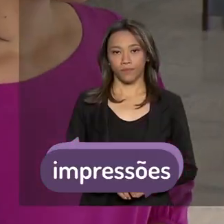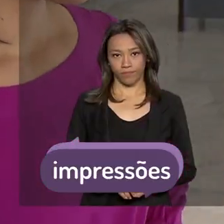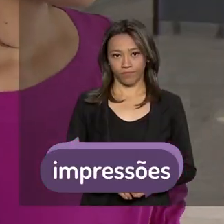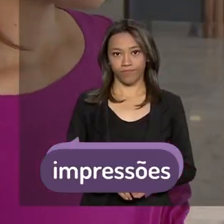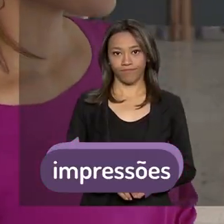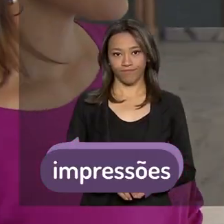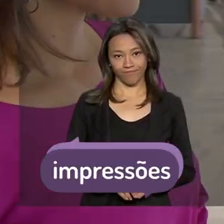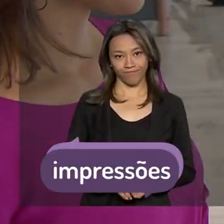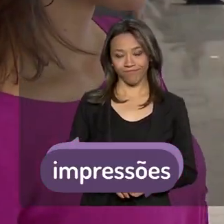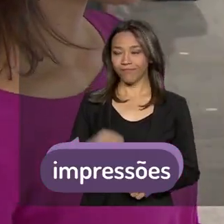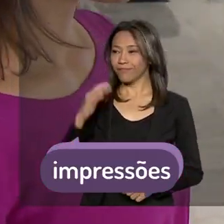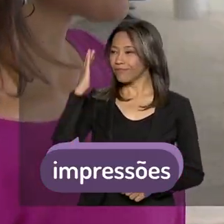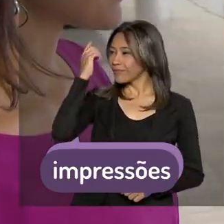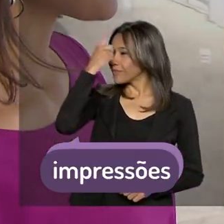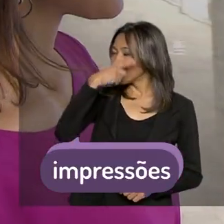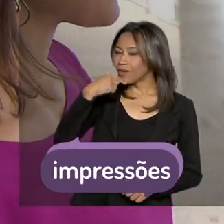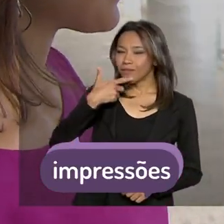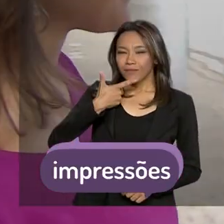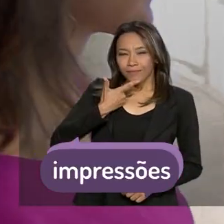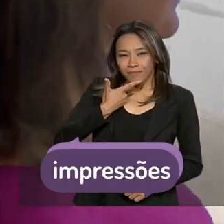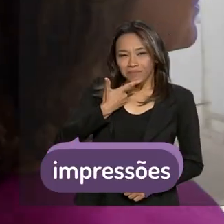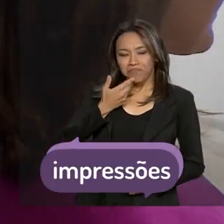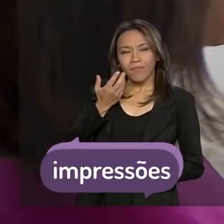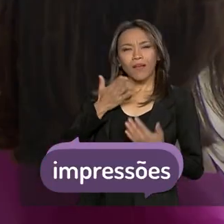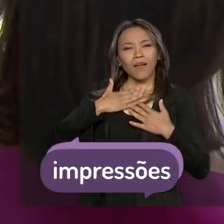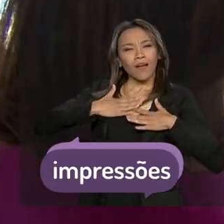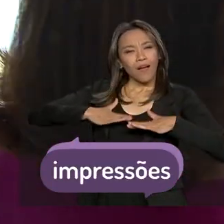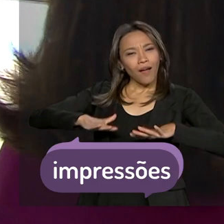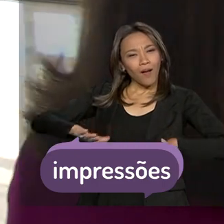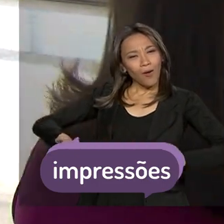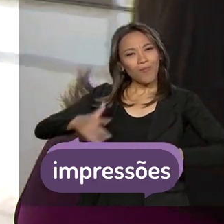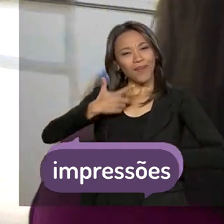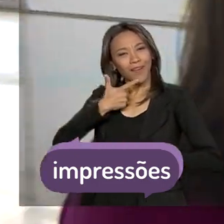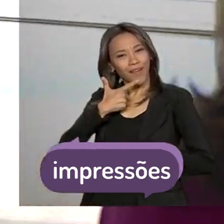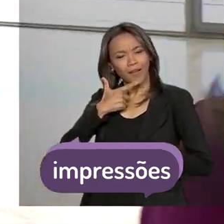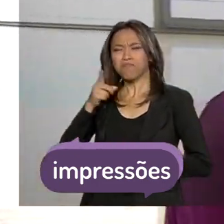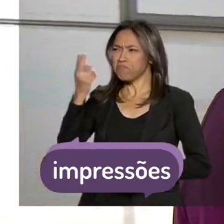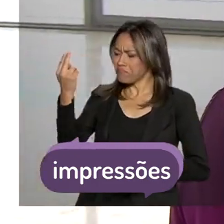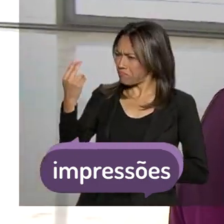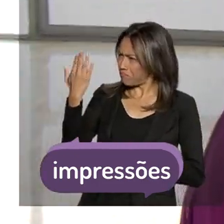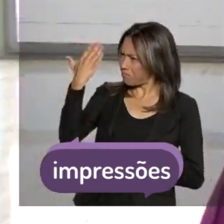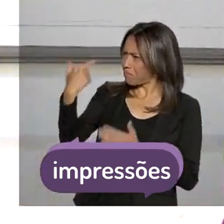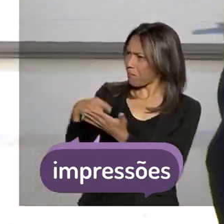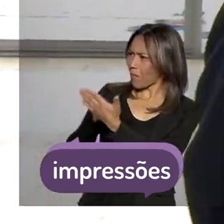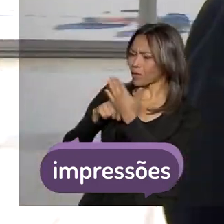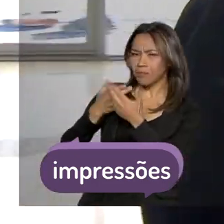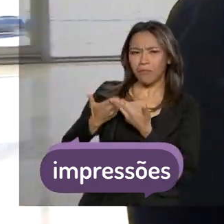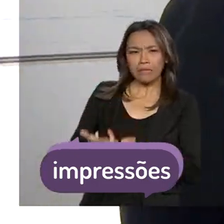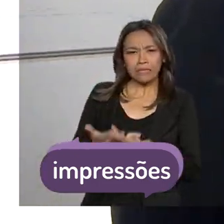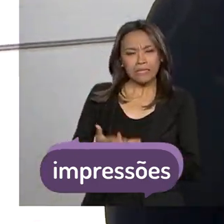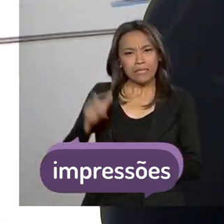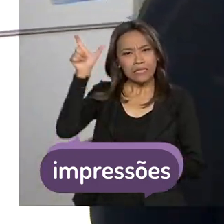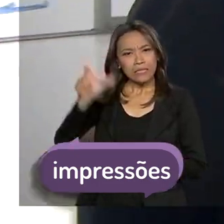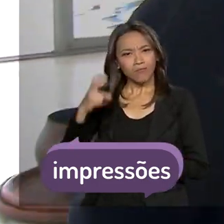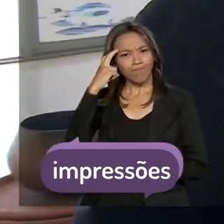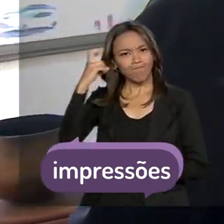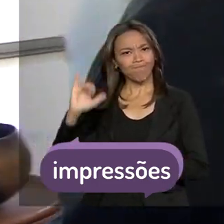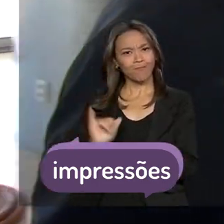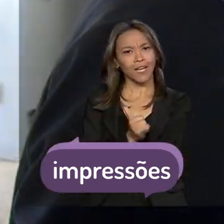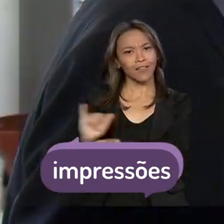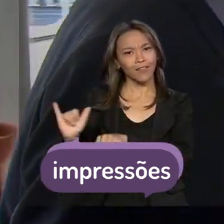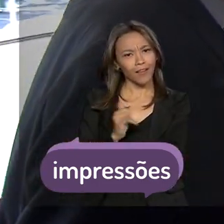O semblante sereno e o bom humor logo revelam a paciência e a capacidade estratégica que